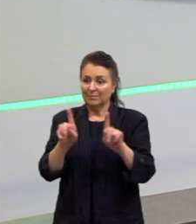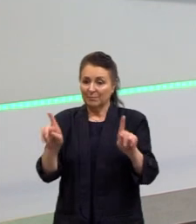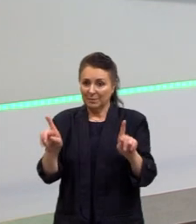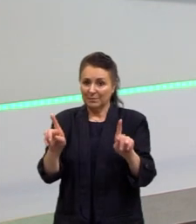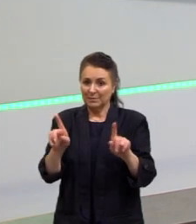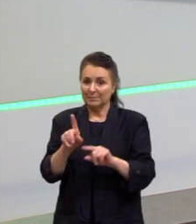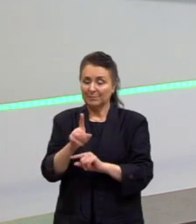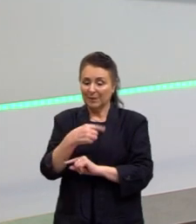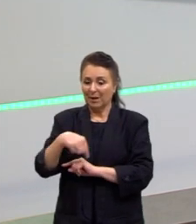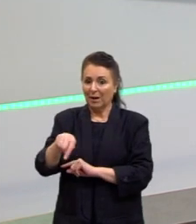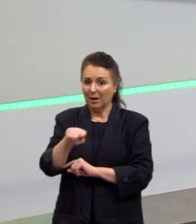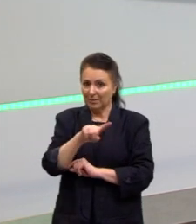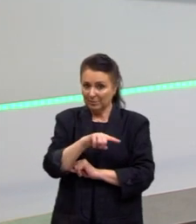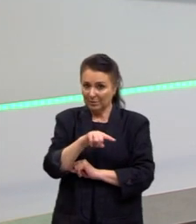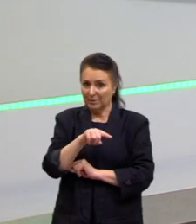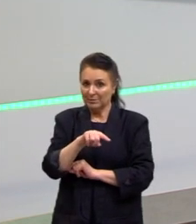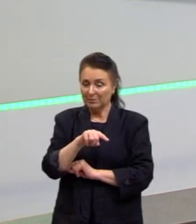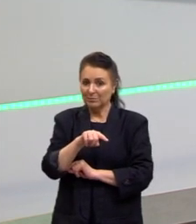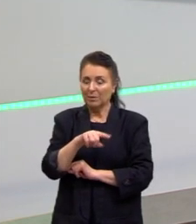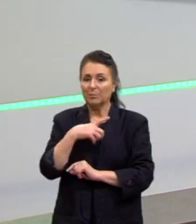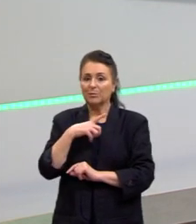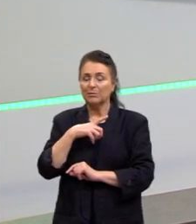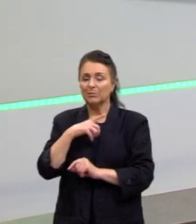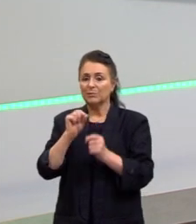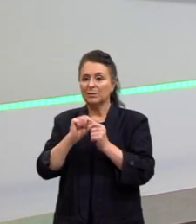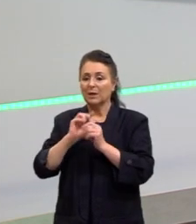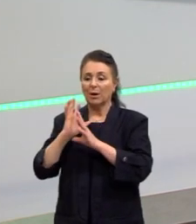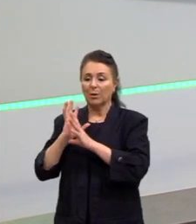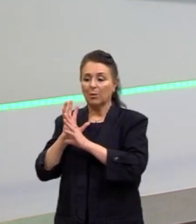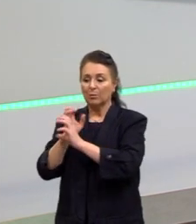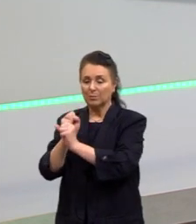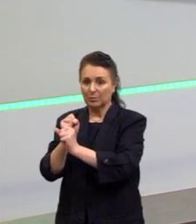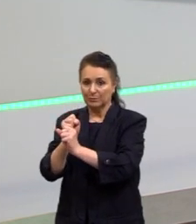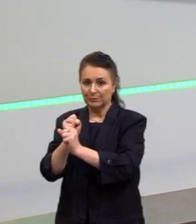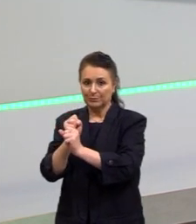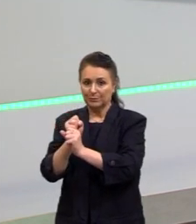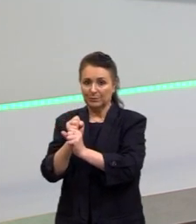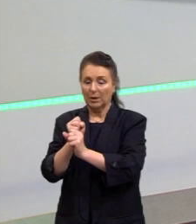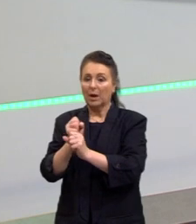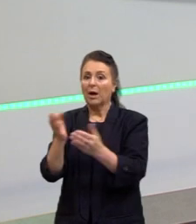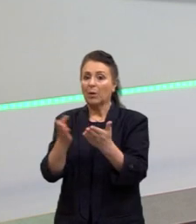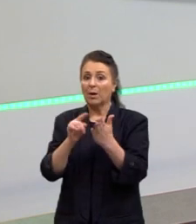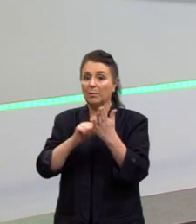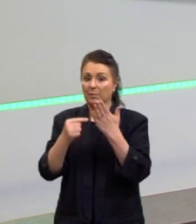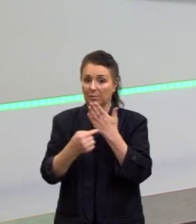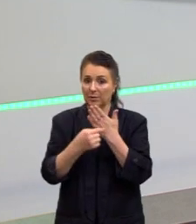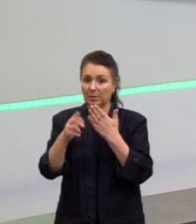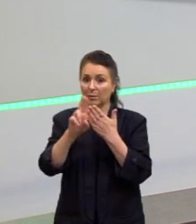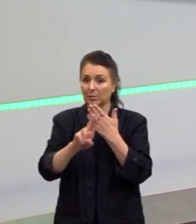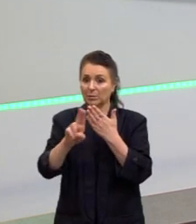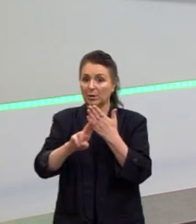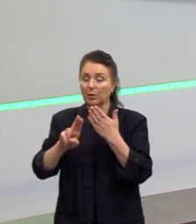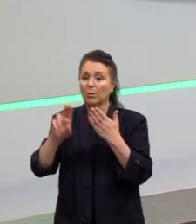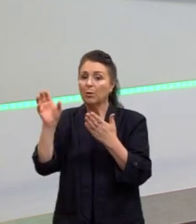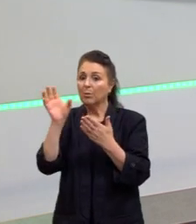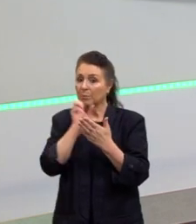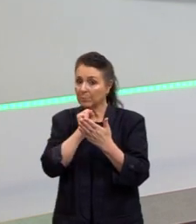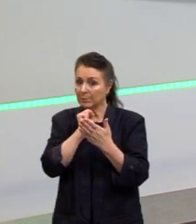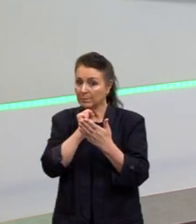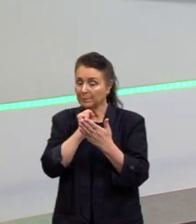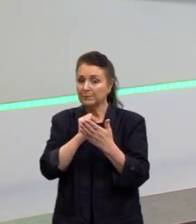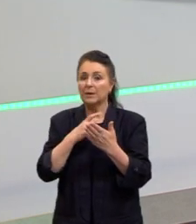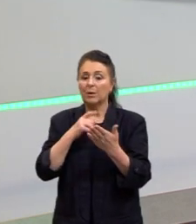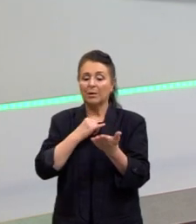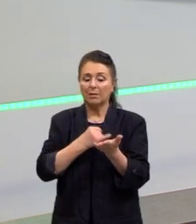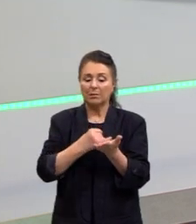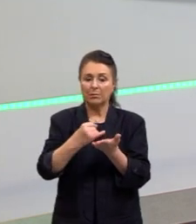a gente vai vir para a conclusão. Estamos no pão desse sanduíche. Então, o primeiro pão a gente acabou de ver, que é a